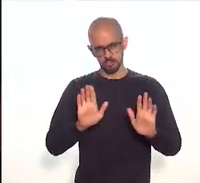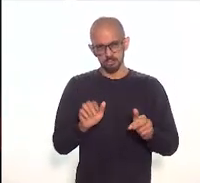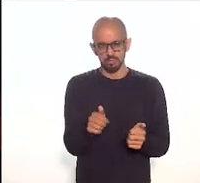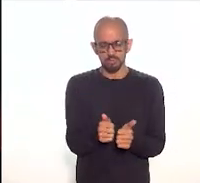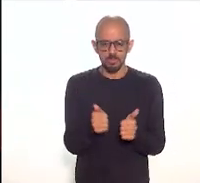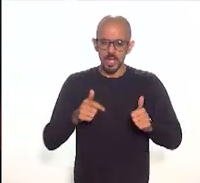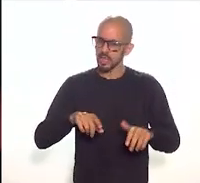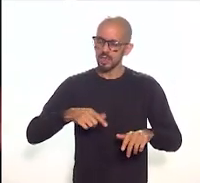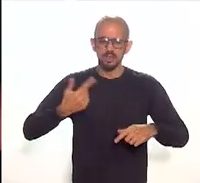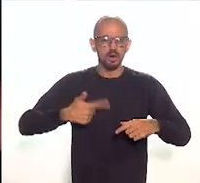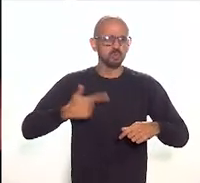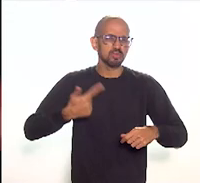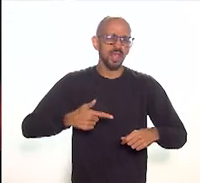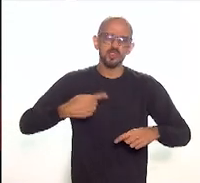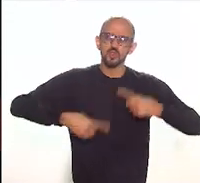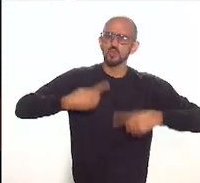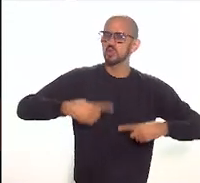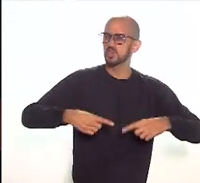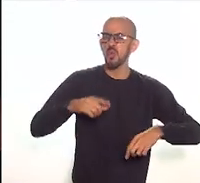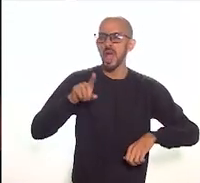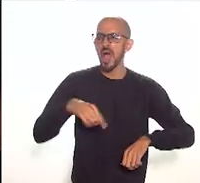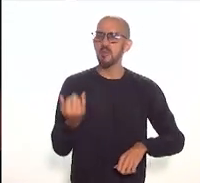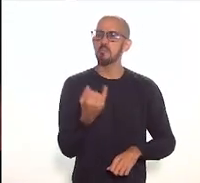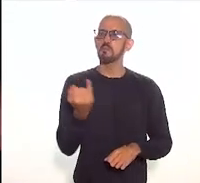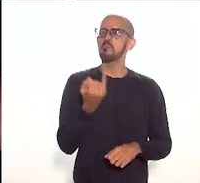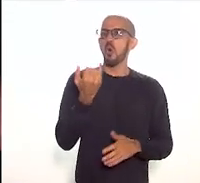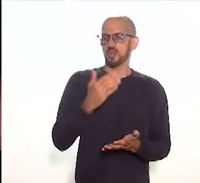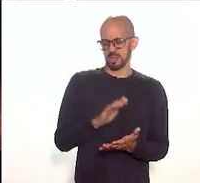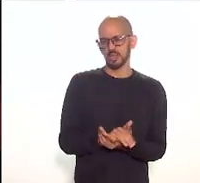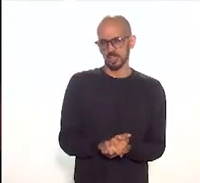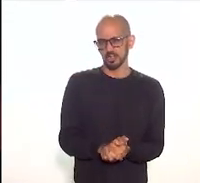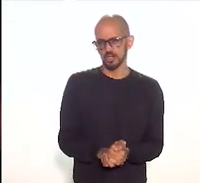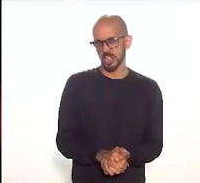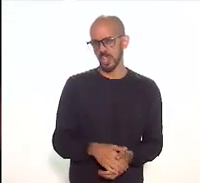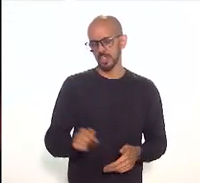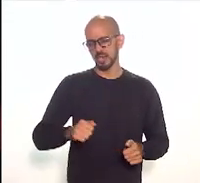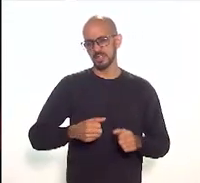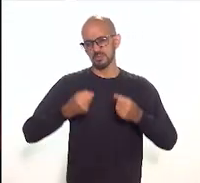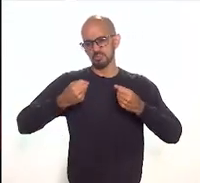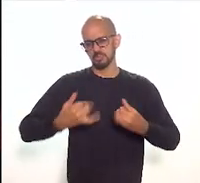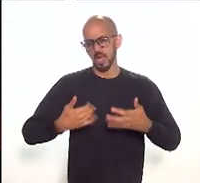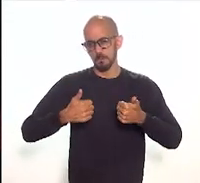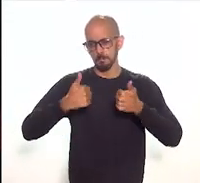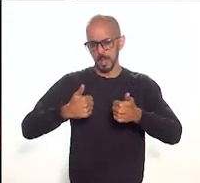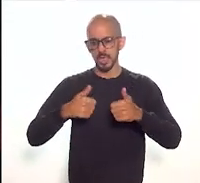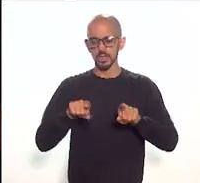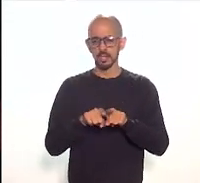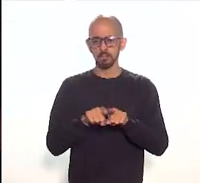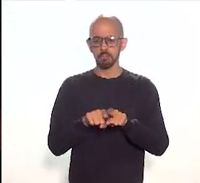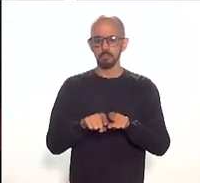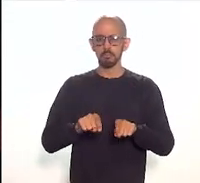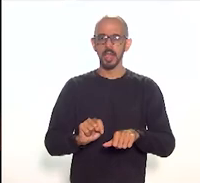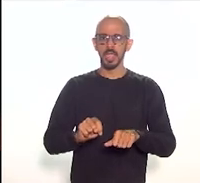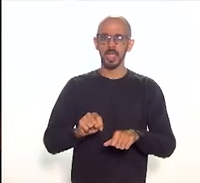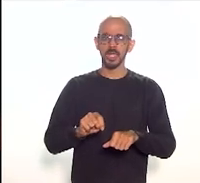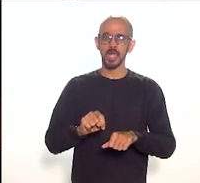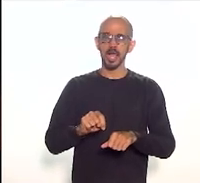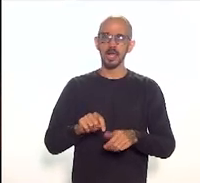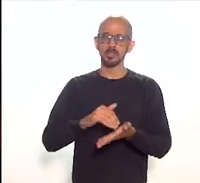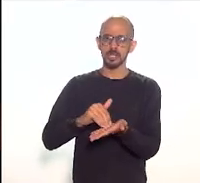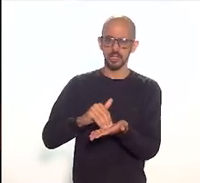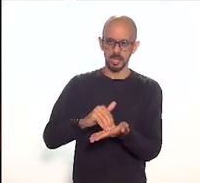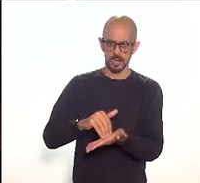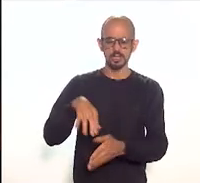indiscutível não tenha dúvida foi muito bem aqui apontada a participação da Secretaria de Estado de Cultura e Economia Criativa e